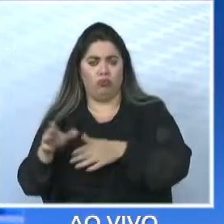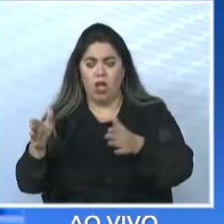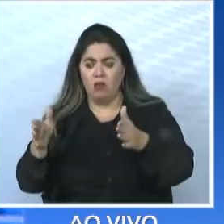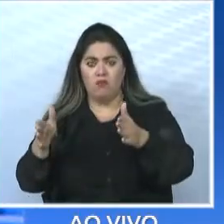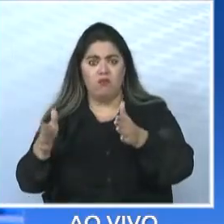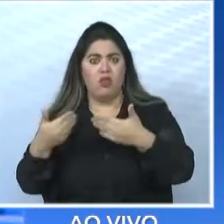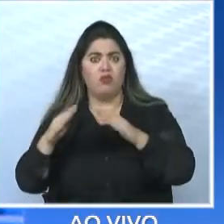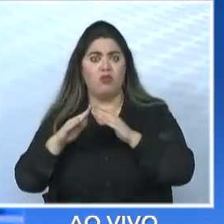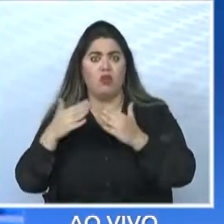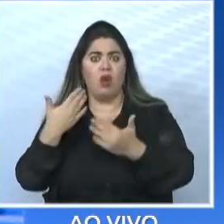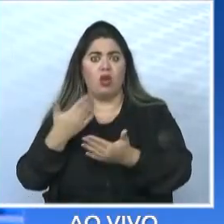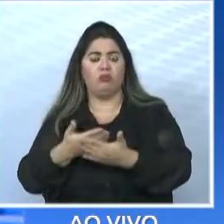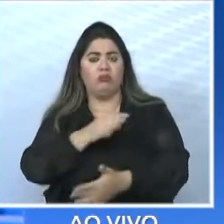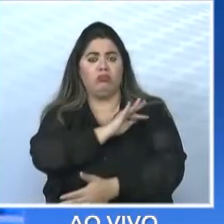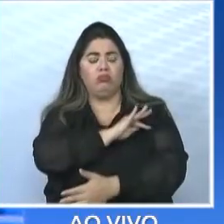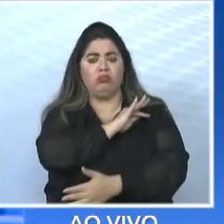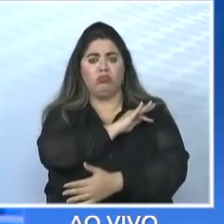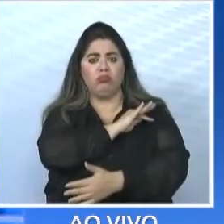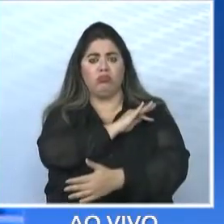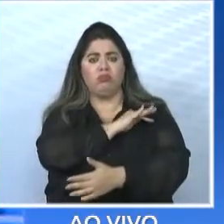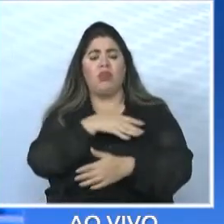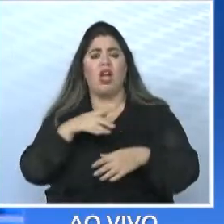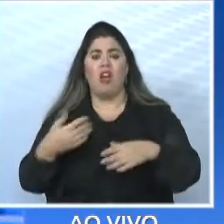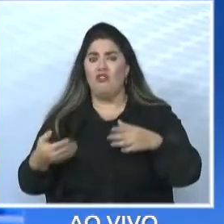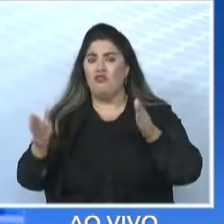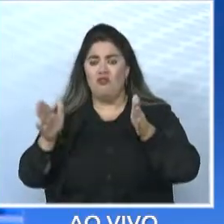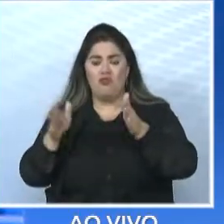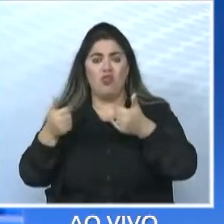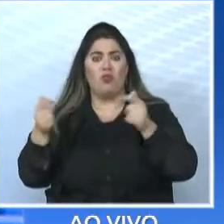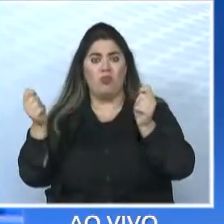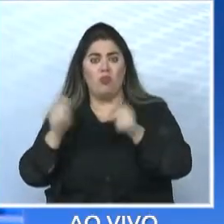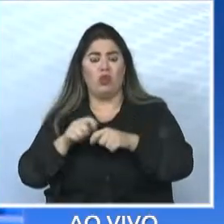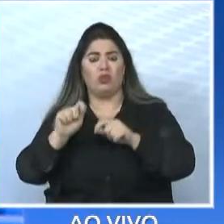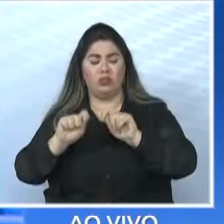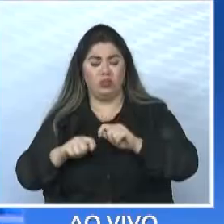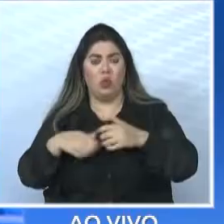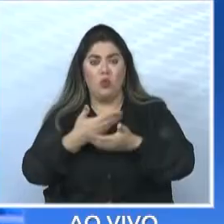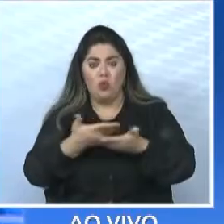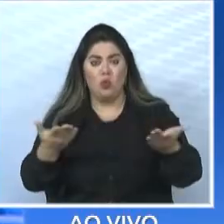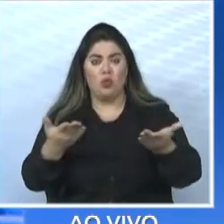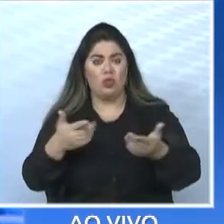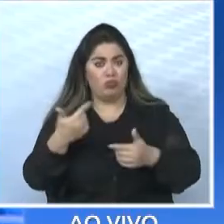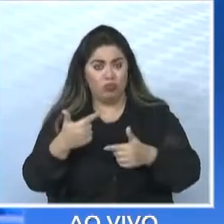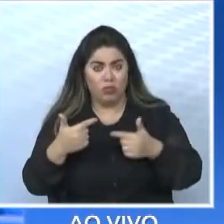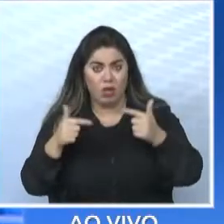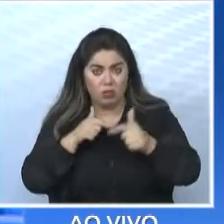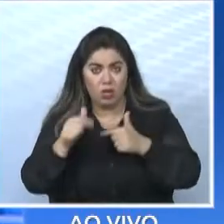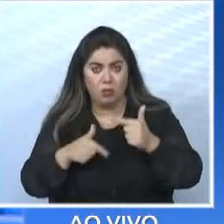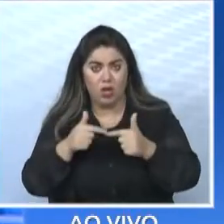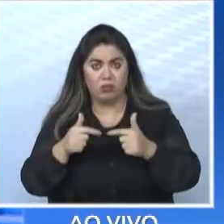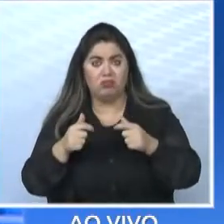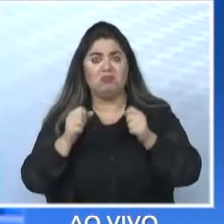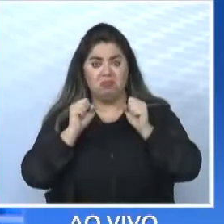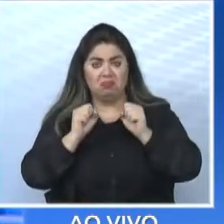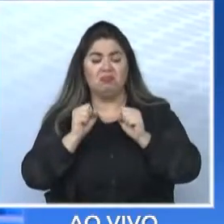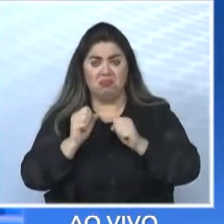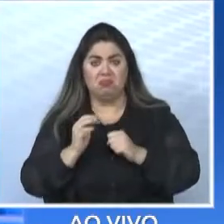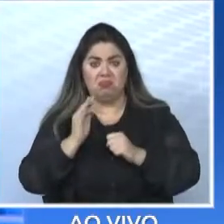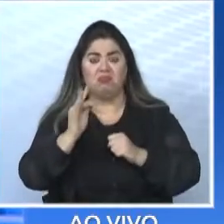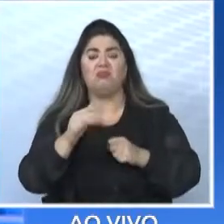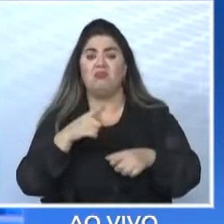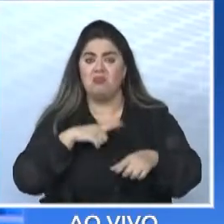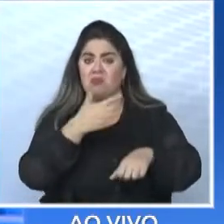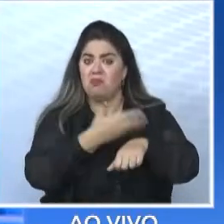fechou o caminho para o emprego, fechou a possibilidade de você, que hoje está sem emprego, pudesse ter tido um treinamento para